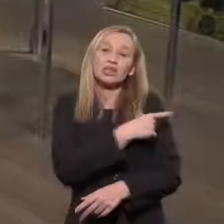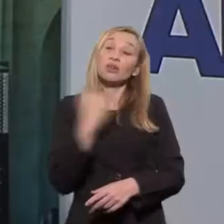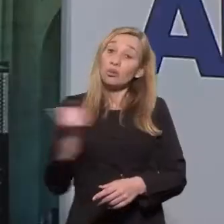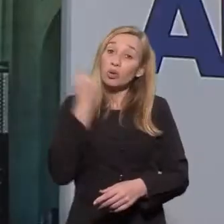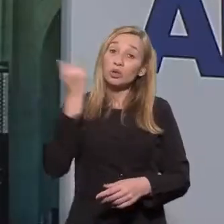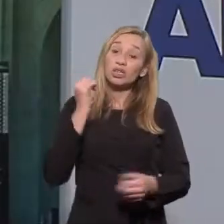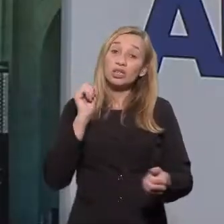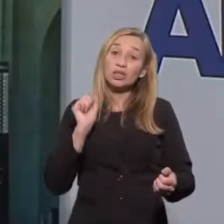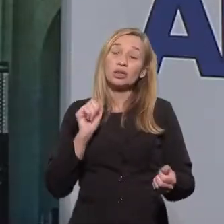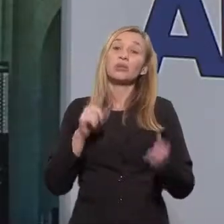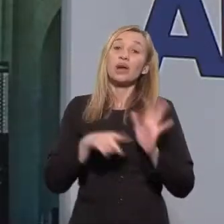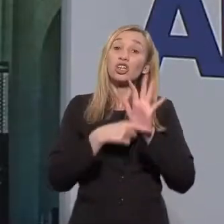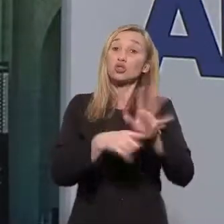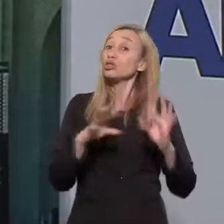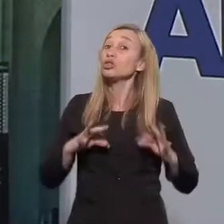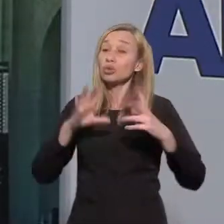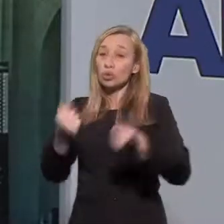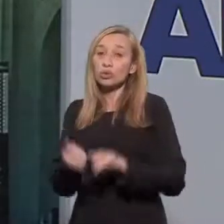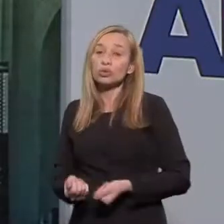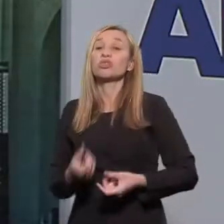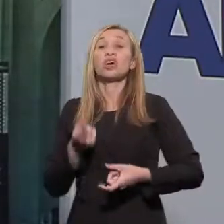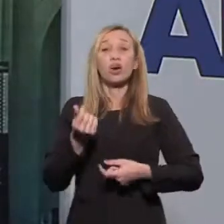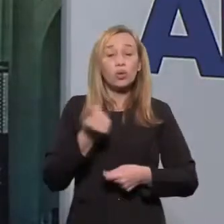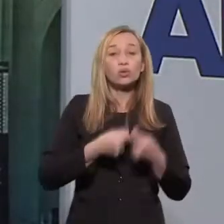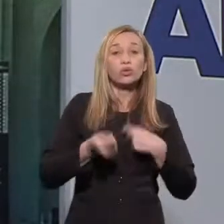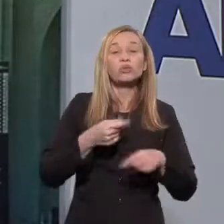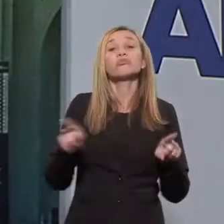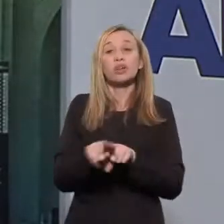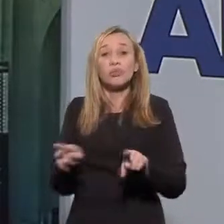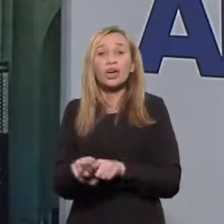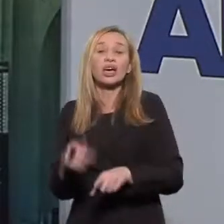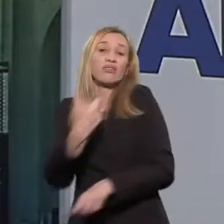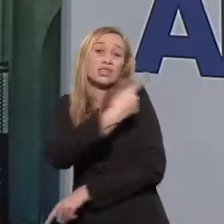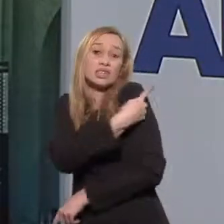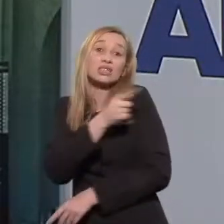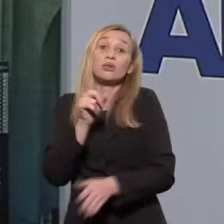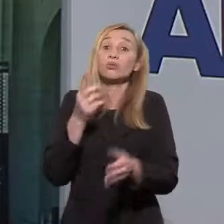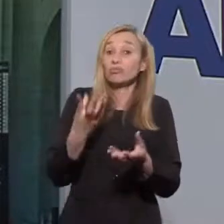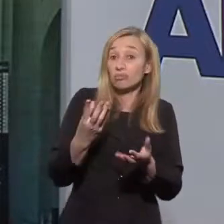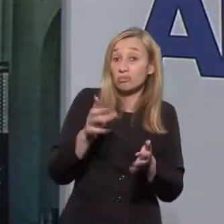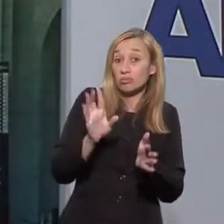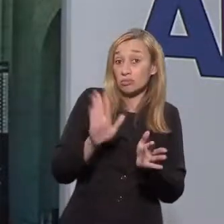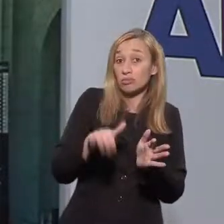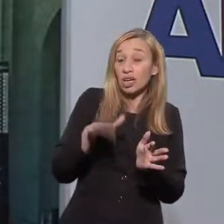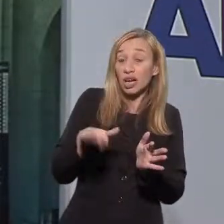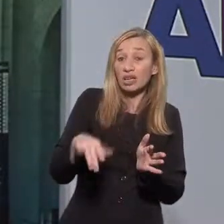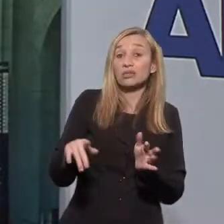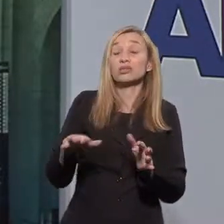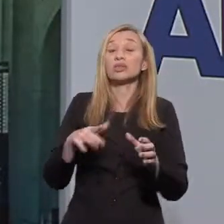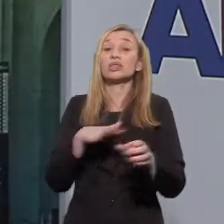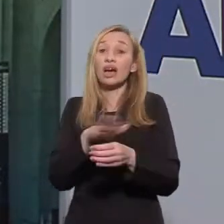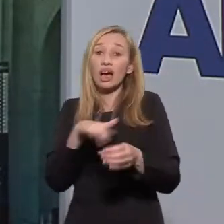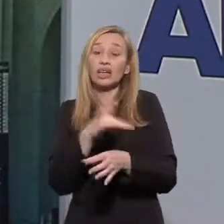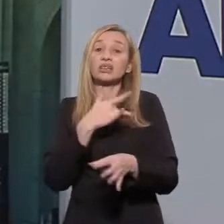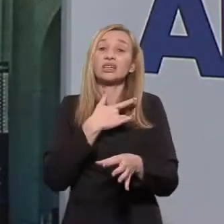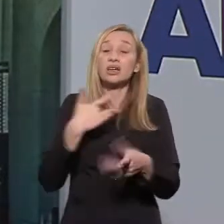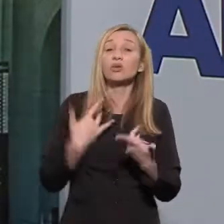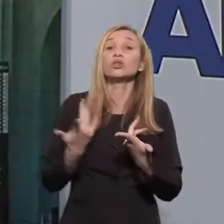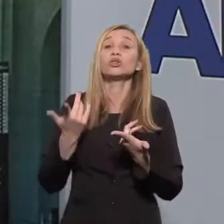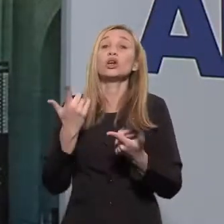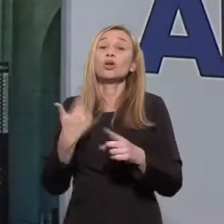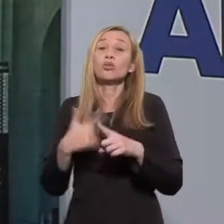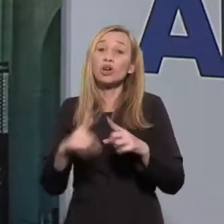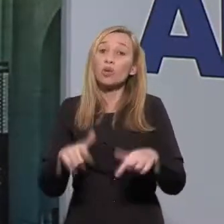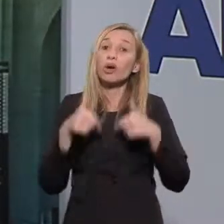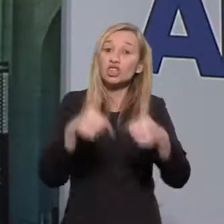Isso é muito bom. Sobre todos os aspectos, inclusive econômicos, né? A vacinação barateia o serviço de saúde, porque